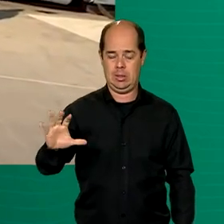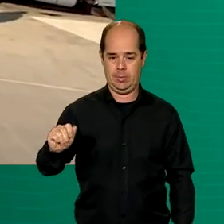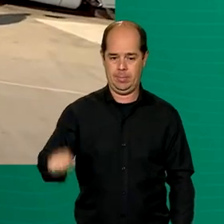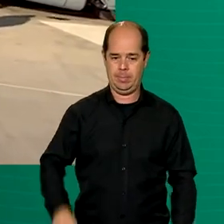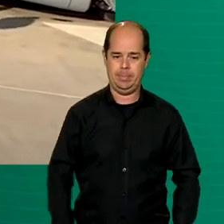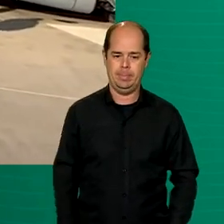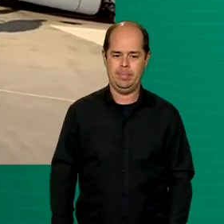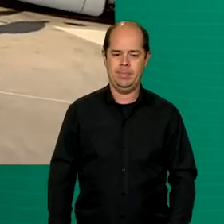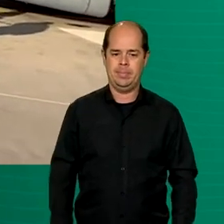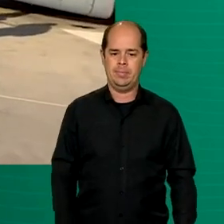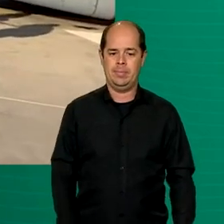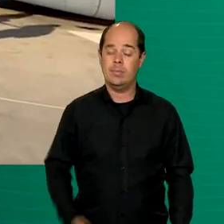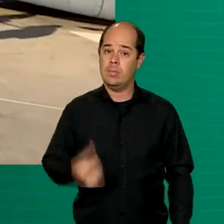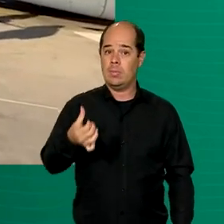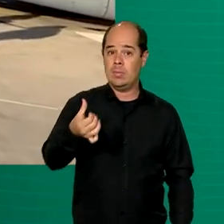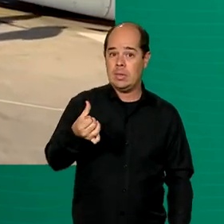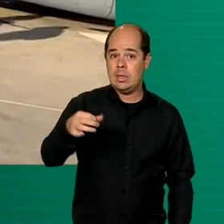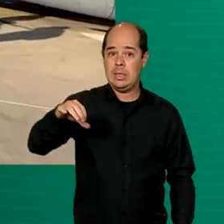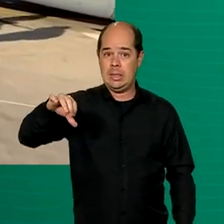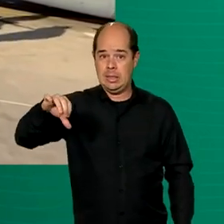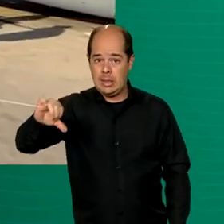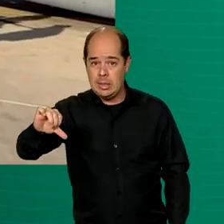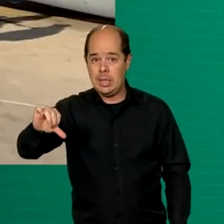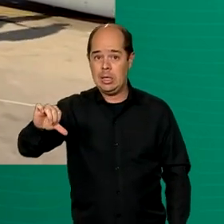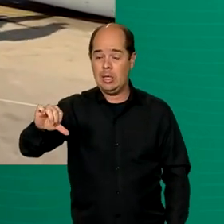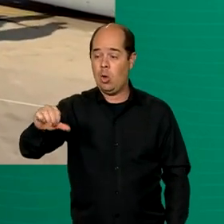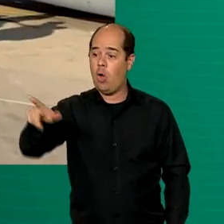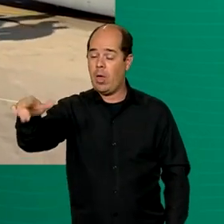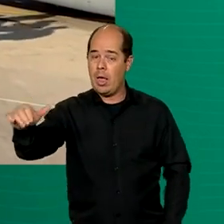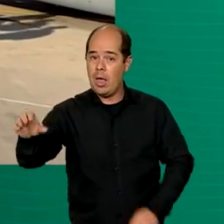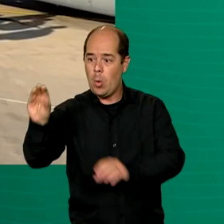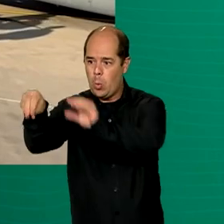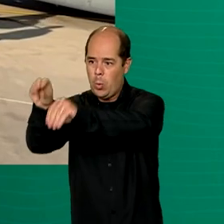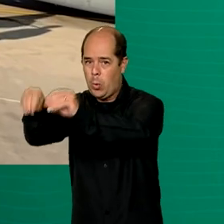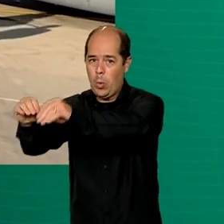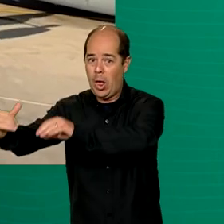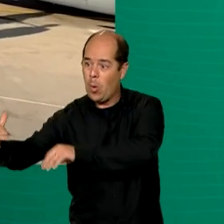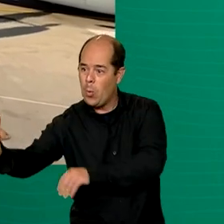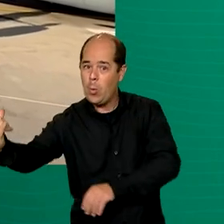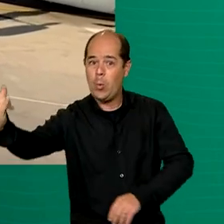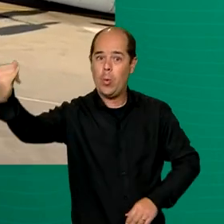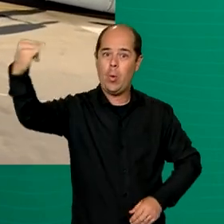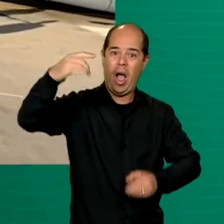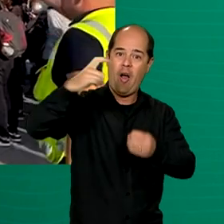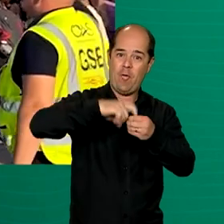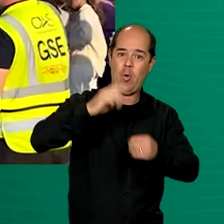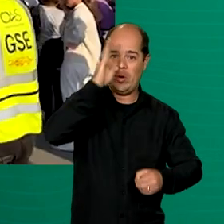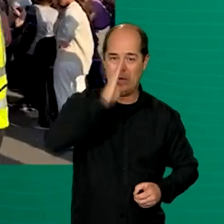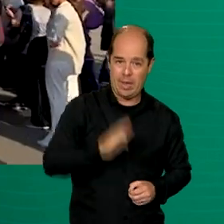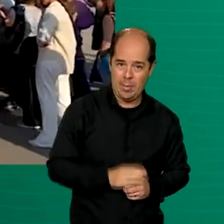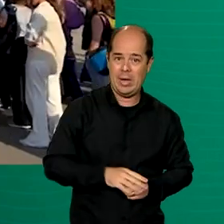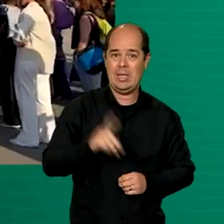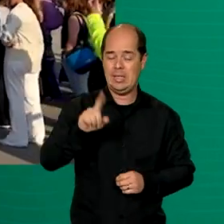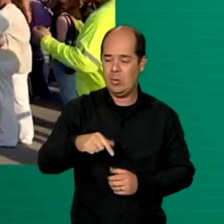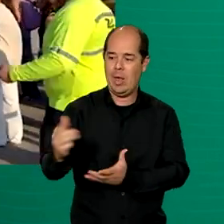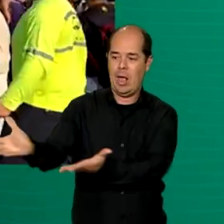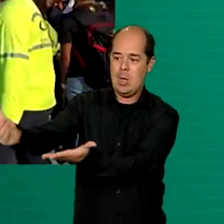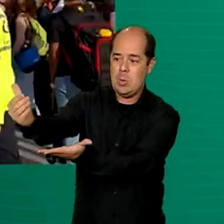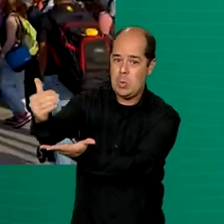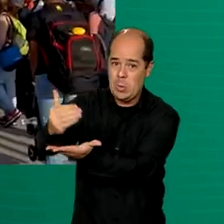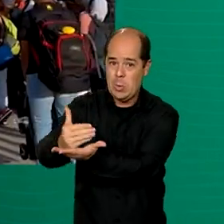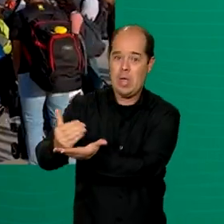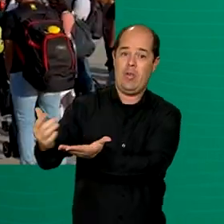69 brasileiros decolaram hoje de Tel Aviv e vão voltar para o Brasil na missão de repatriação do governo federal.